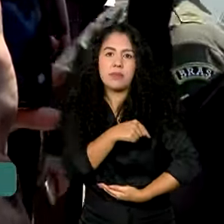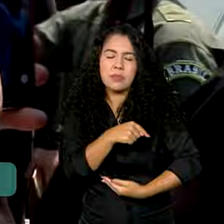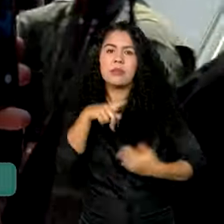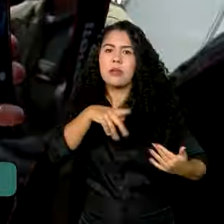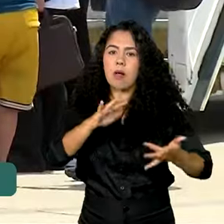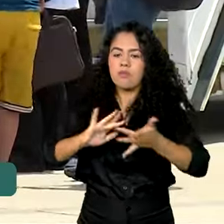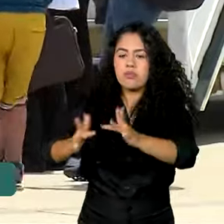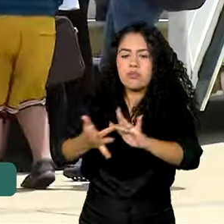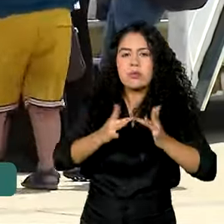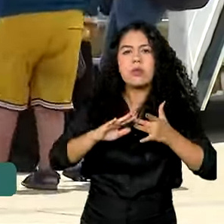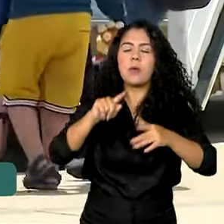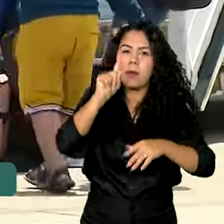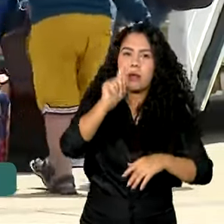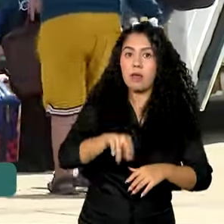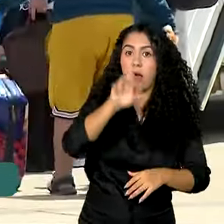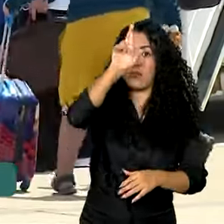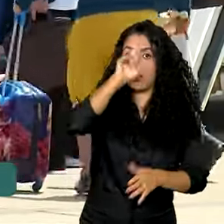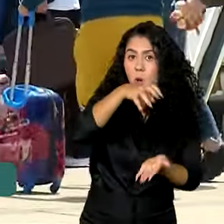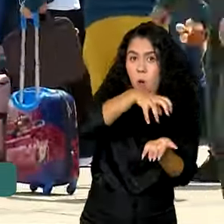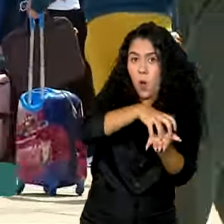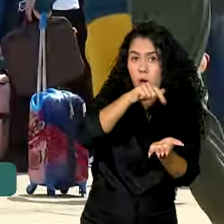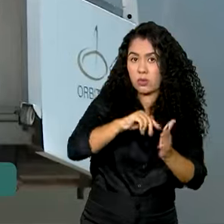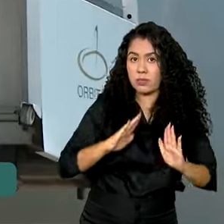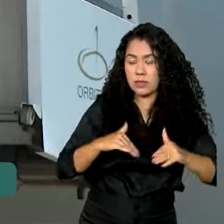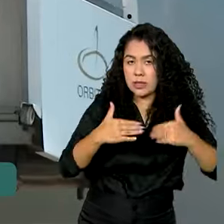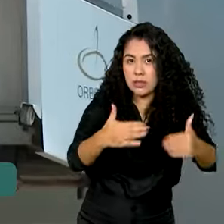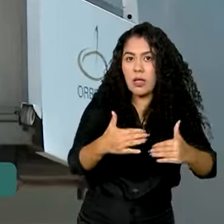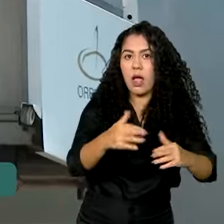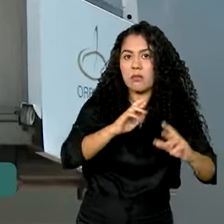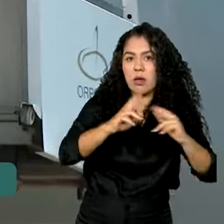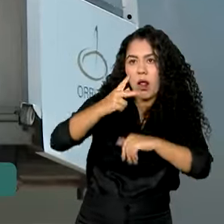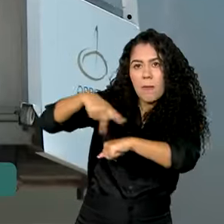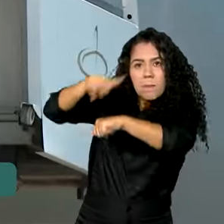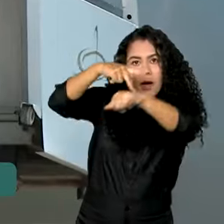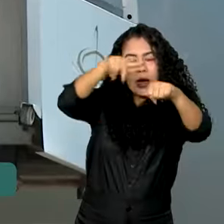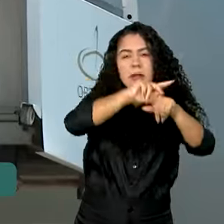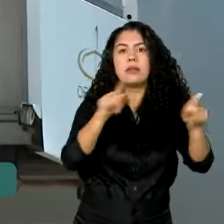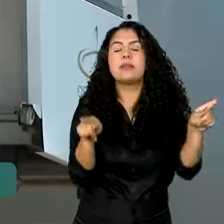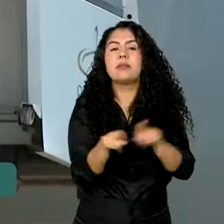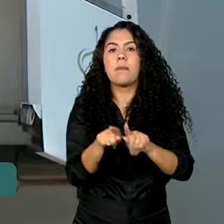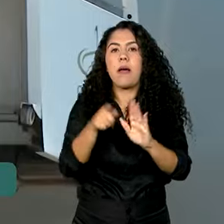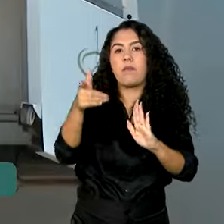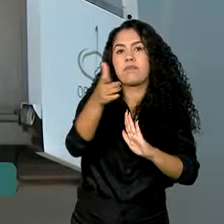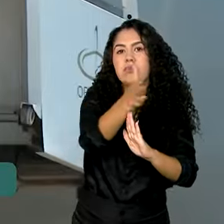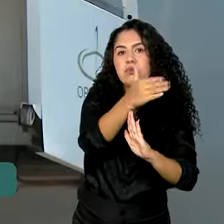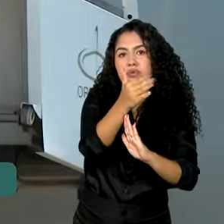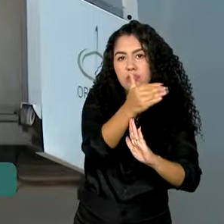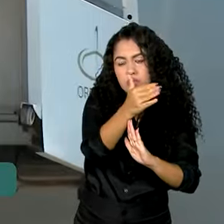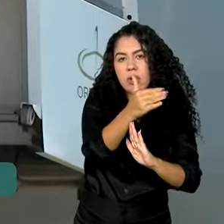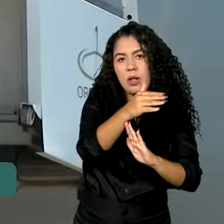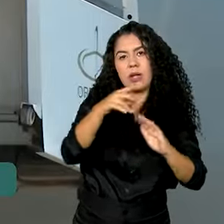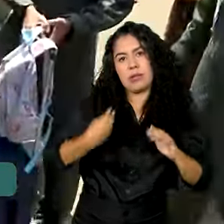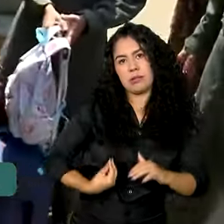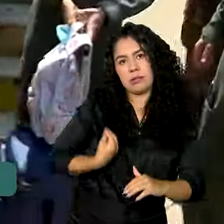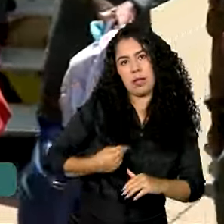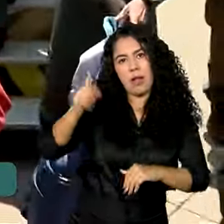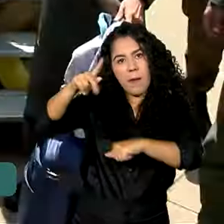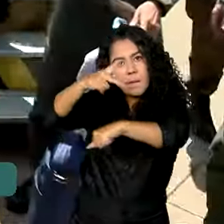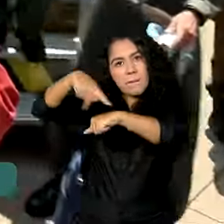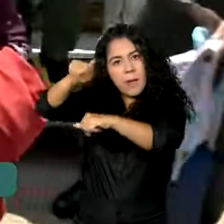envolve o Ministério das Relações Exteriores em Brasília e a Embaixada do Brasil em Beirute, além da Força Aérea Brasileira.